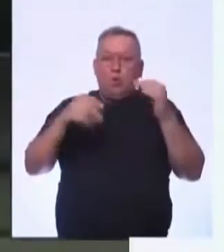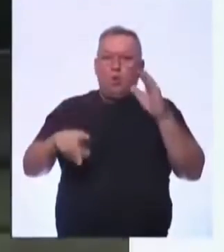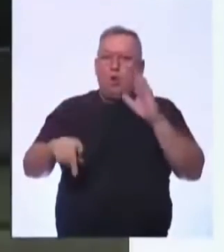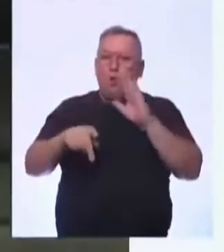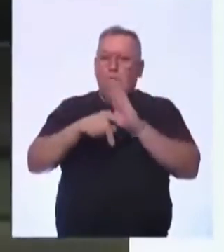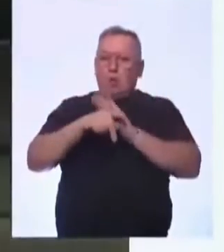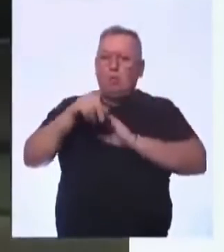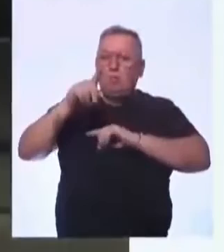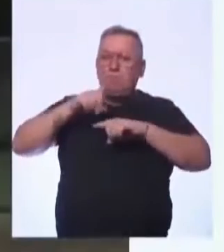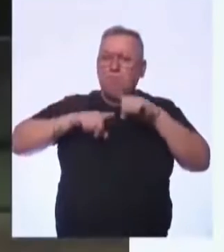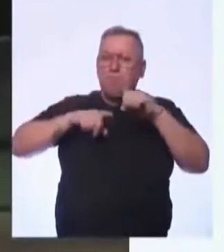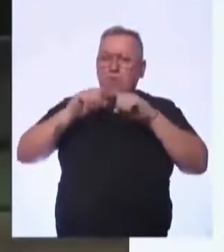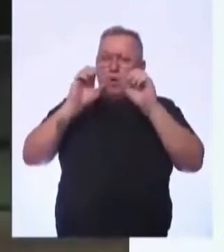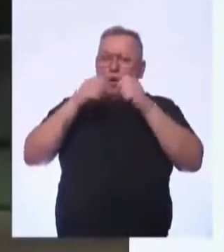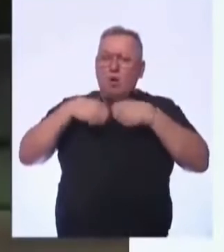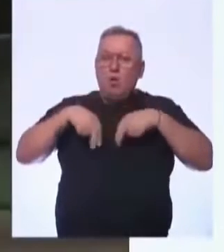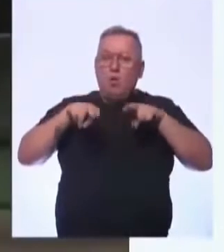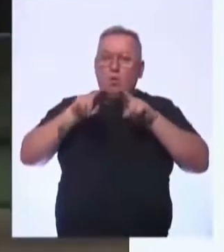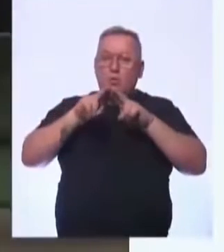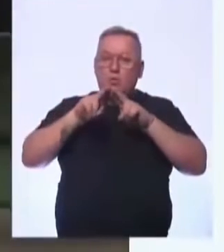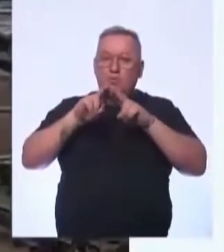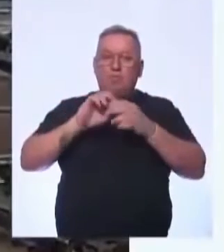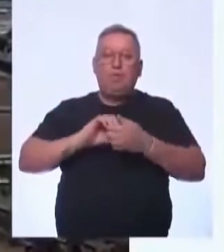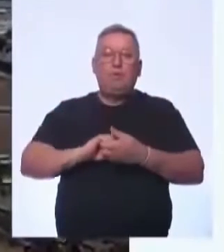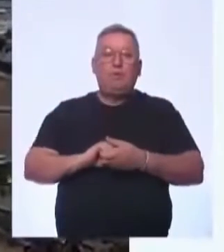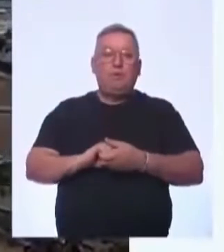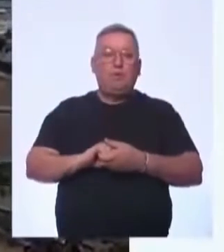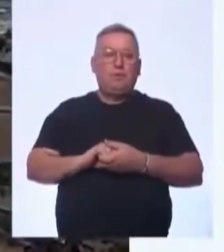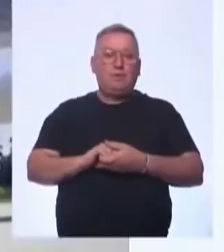imaterial. A reportagem é de Paulo La Sálvia.